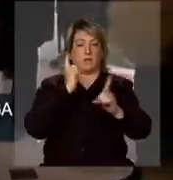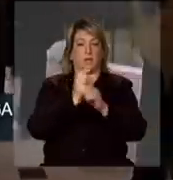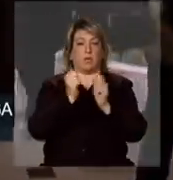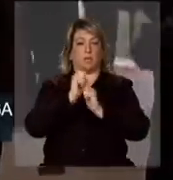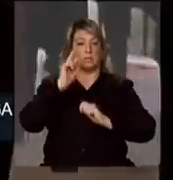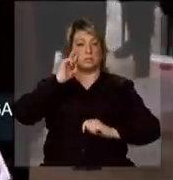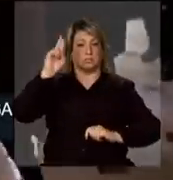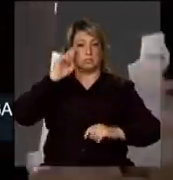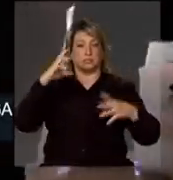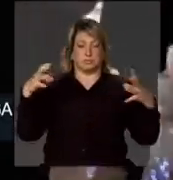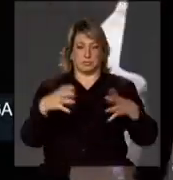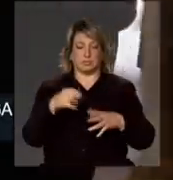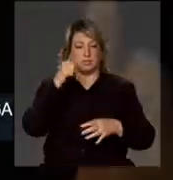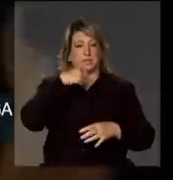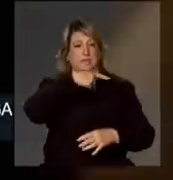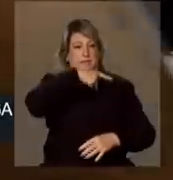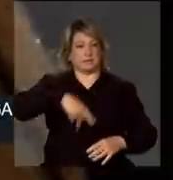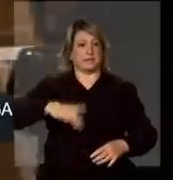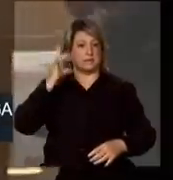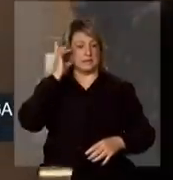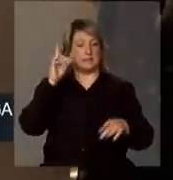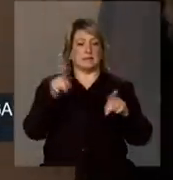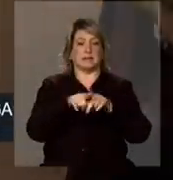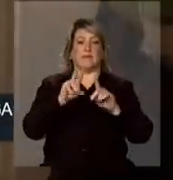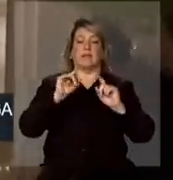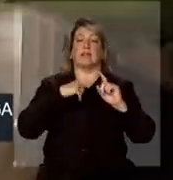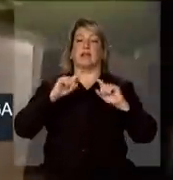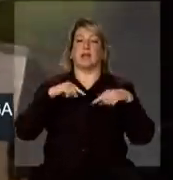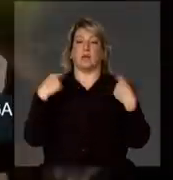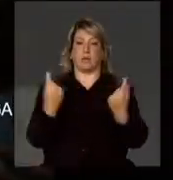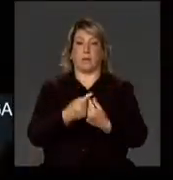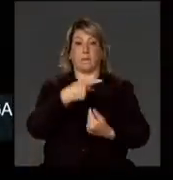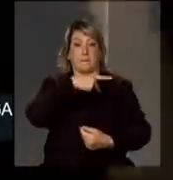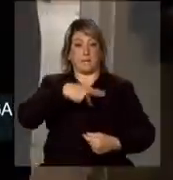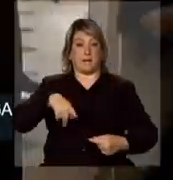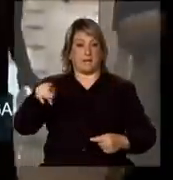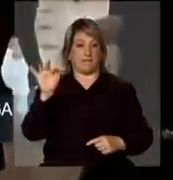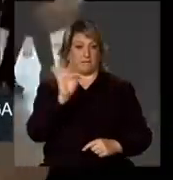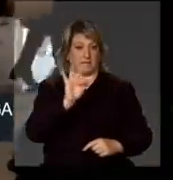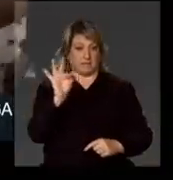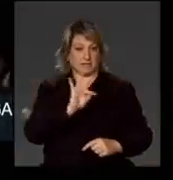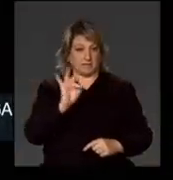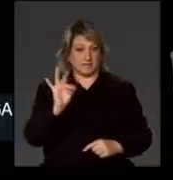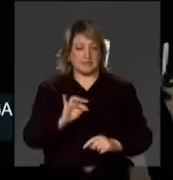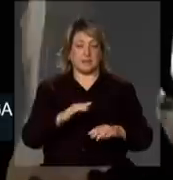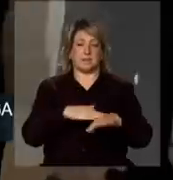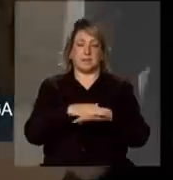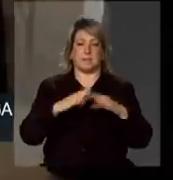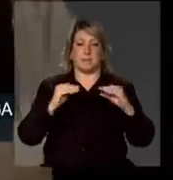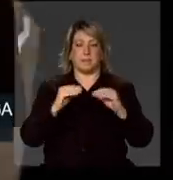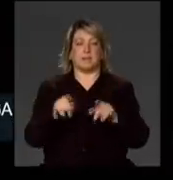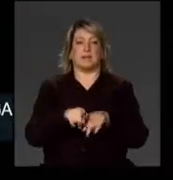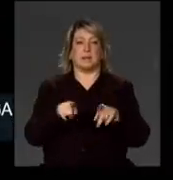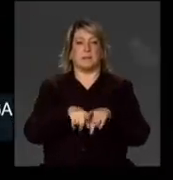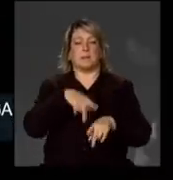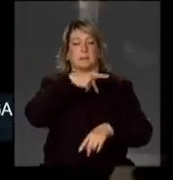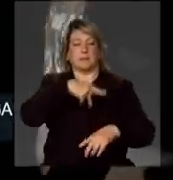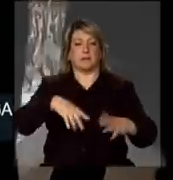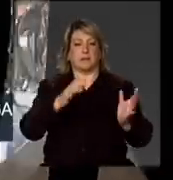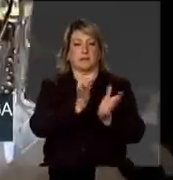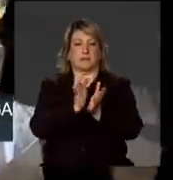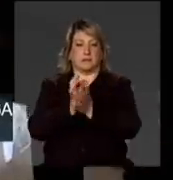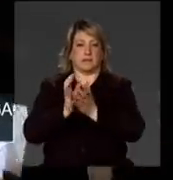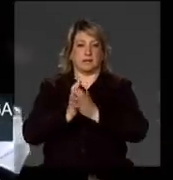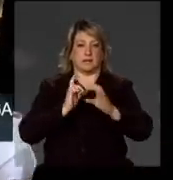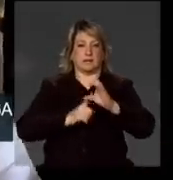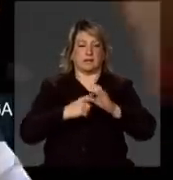autoridades. Dilma Rousseff terá reuniões com o presidente da França, François Hollande, com os presidentes da Assembleia Nacional e